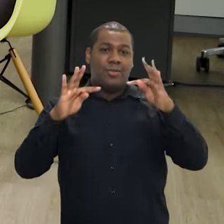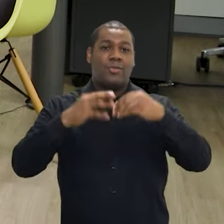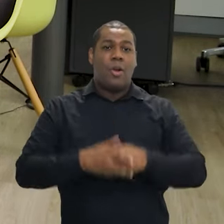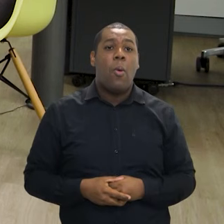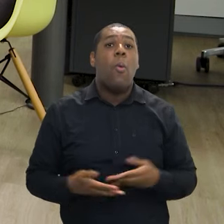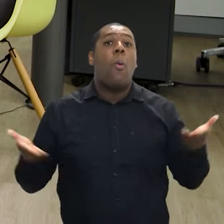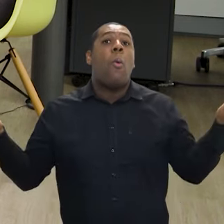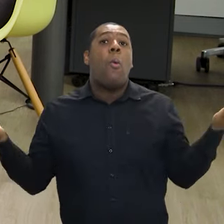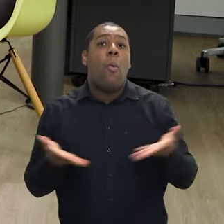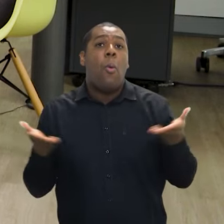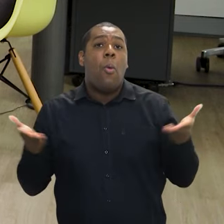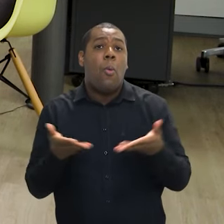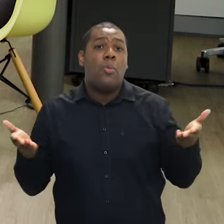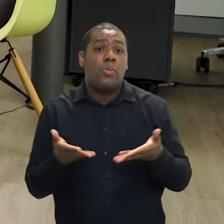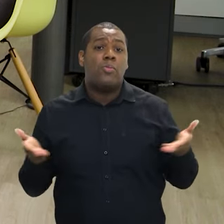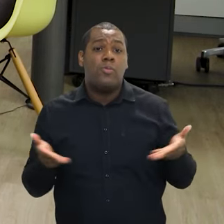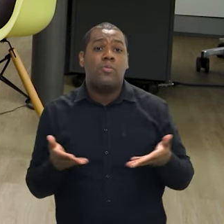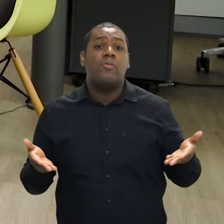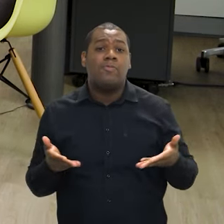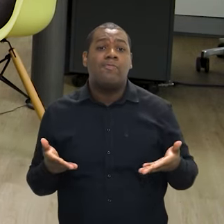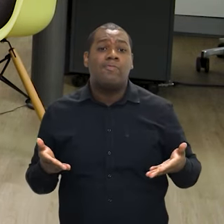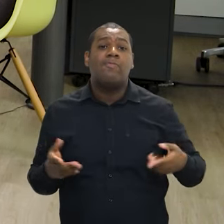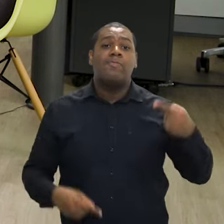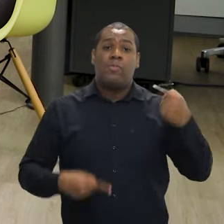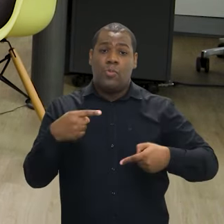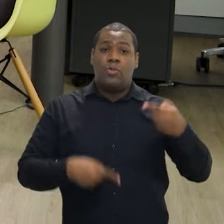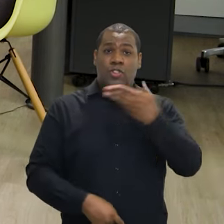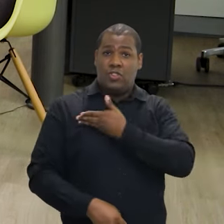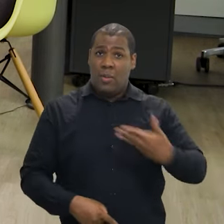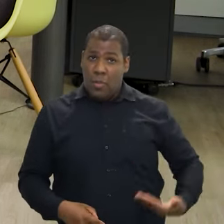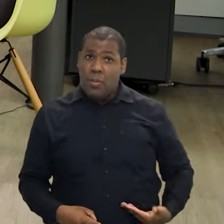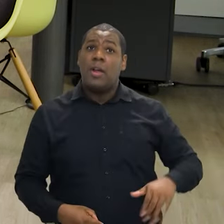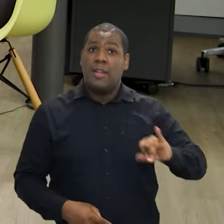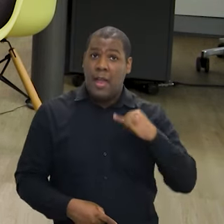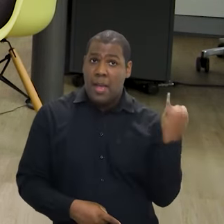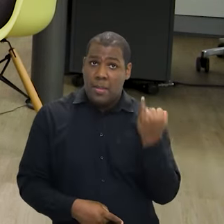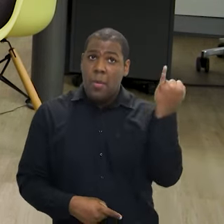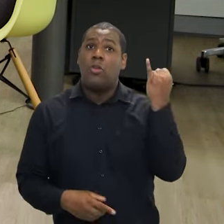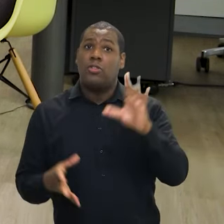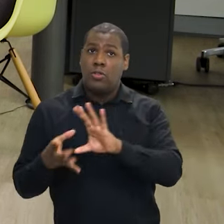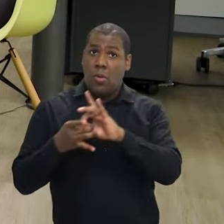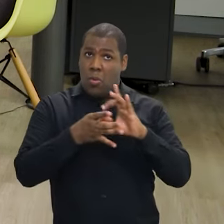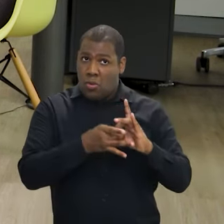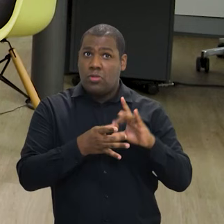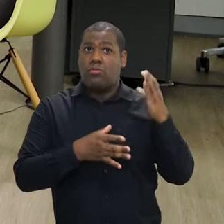também, porque hoje em dia você não executa também políticas sem ciência e tecnologia.